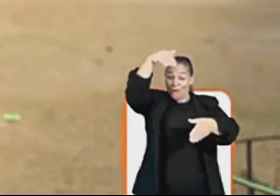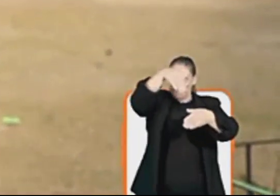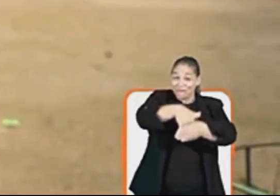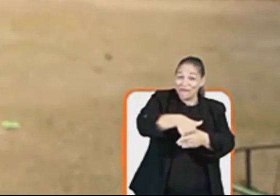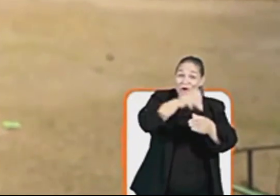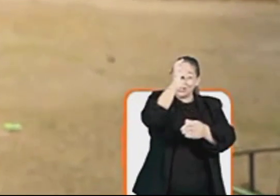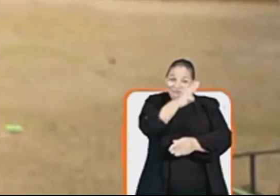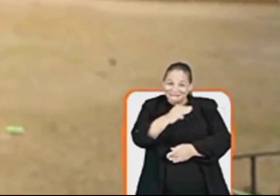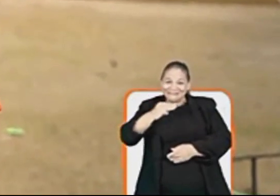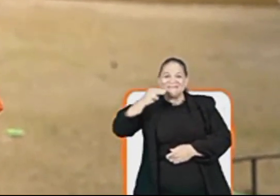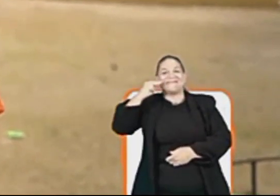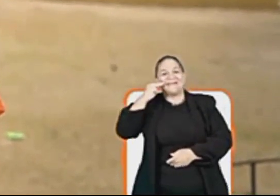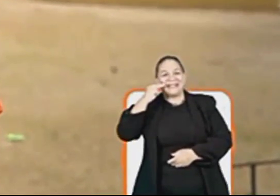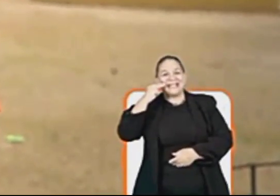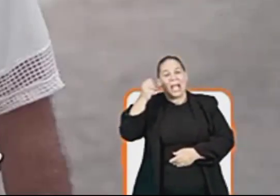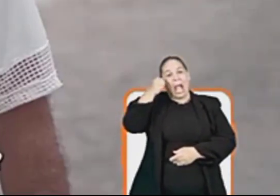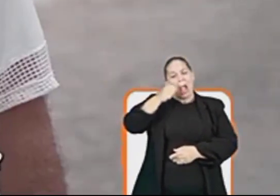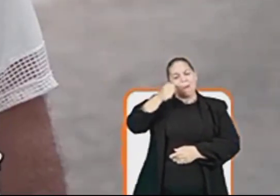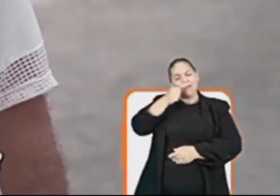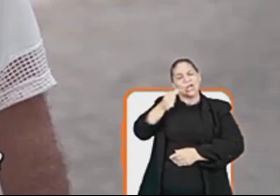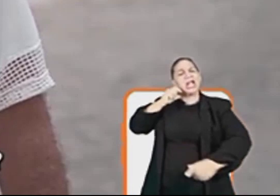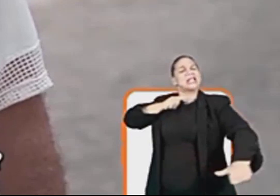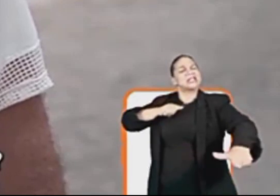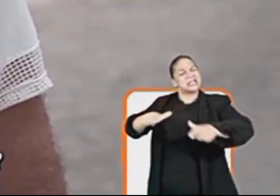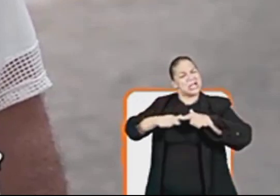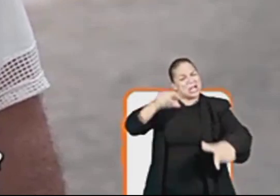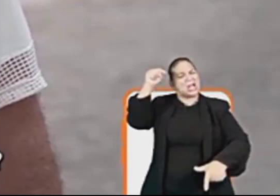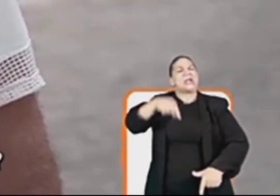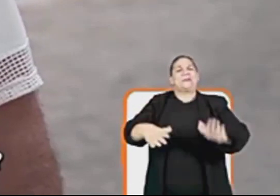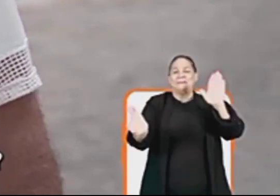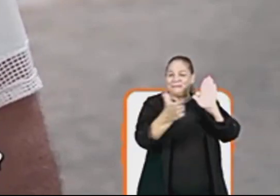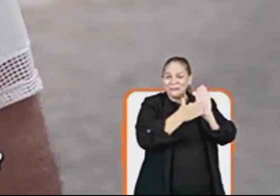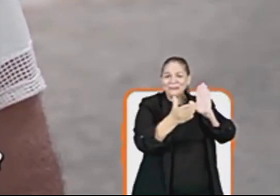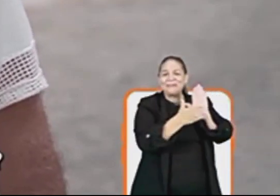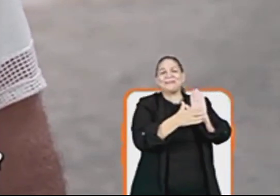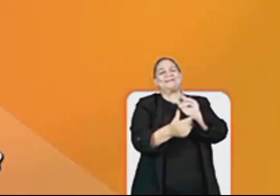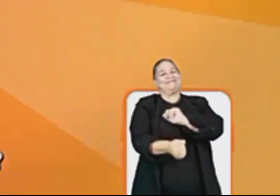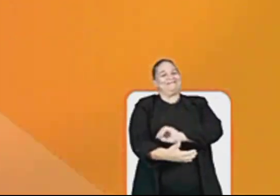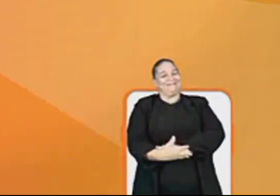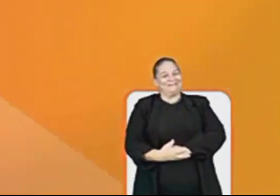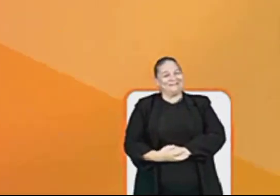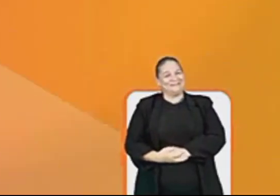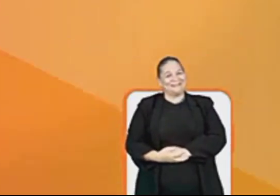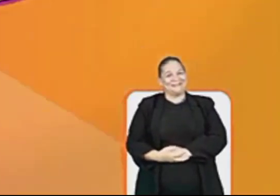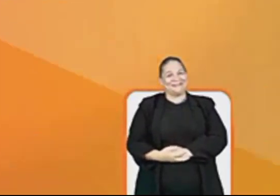vote em Mirela A mulher trabalha A aqui tem proposta viu